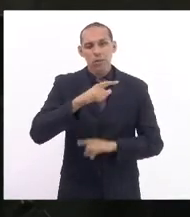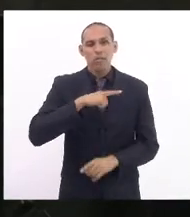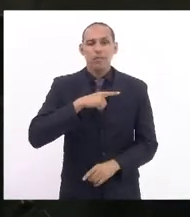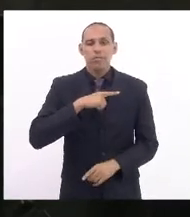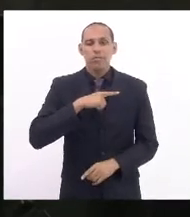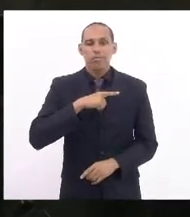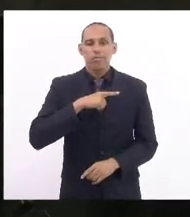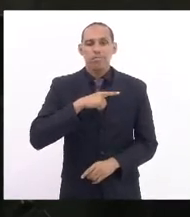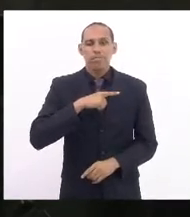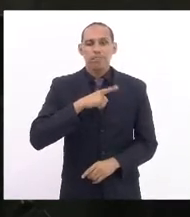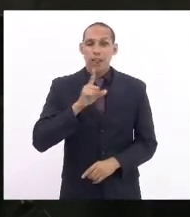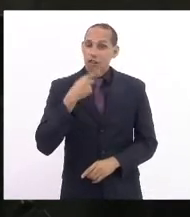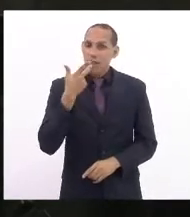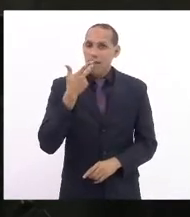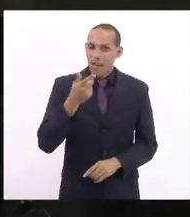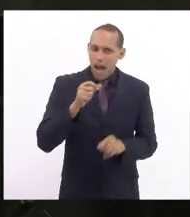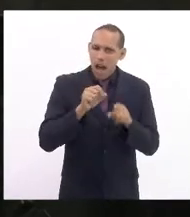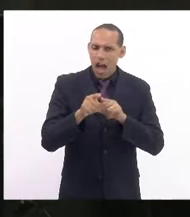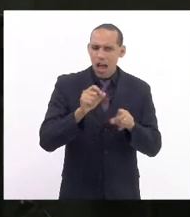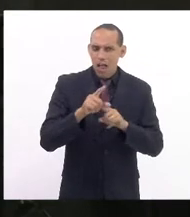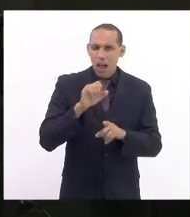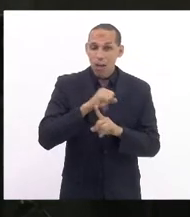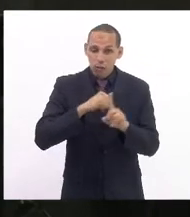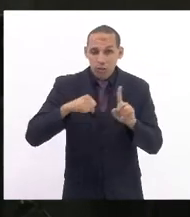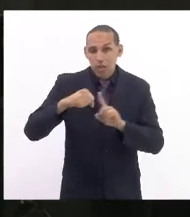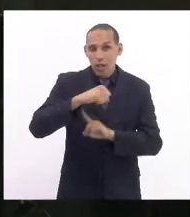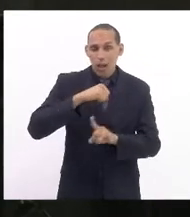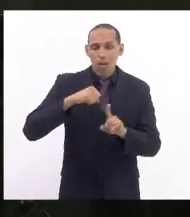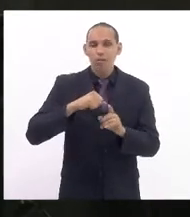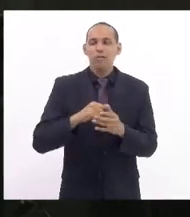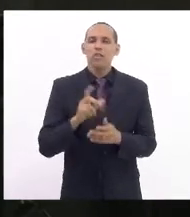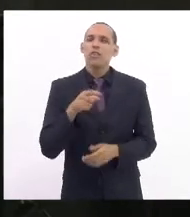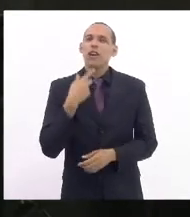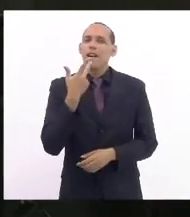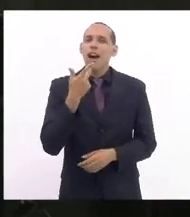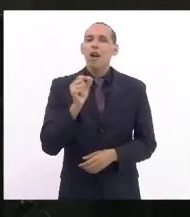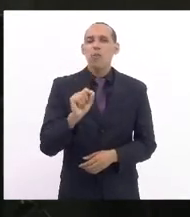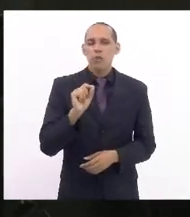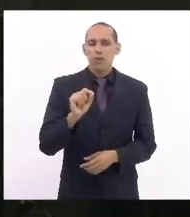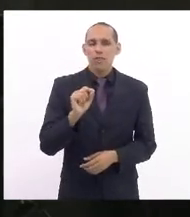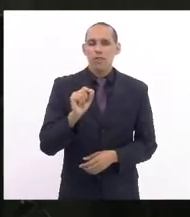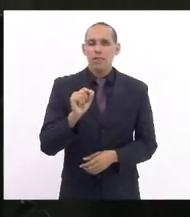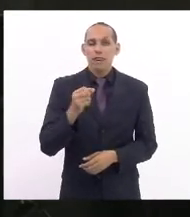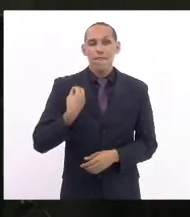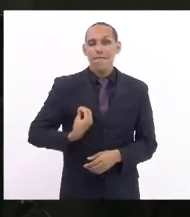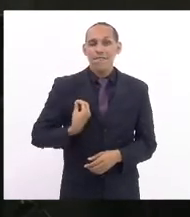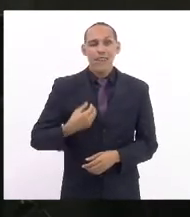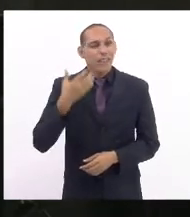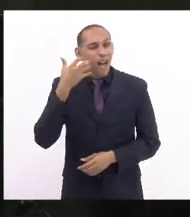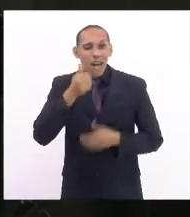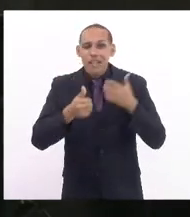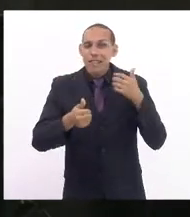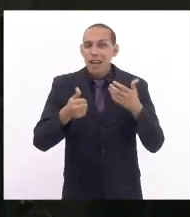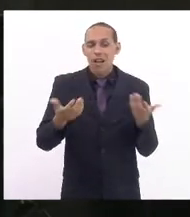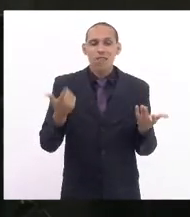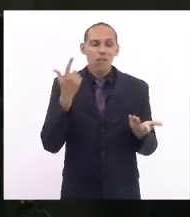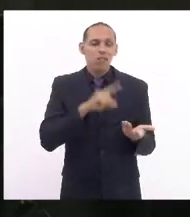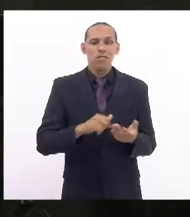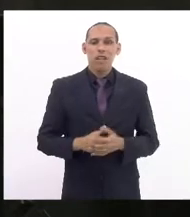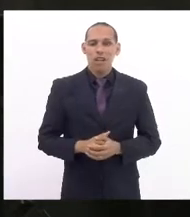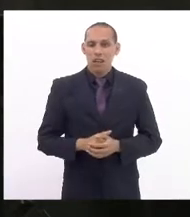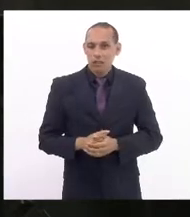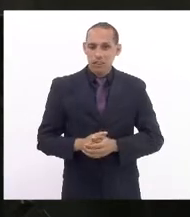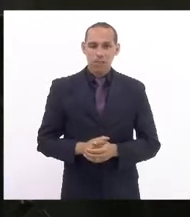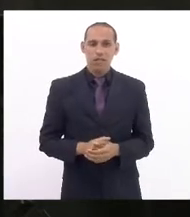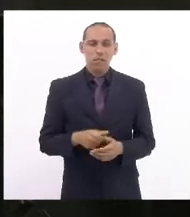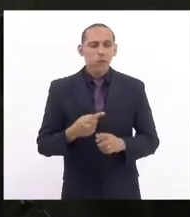Quando falamos do aluguel social, senhoras e senhores, estamos falando em salvar vidas. Vidas